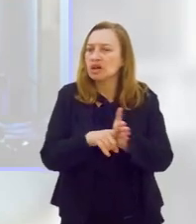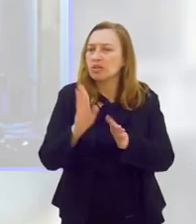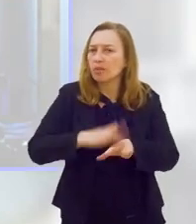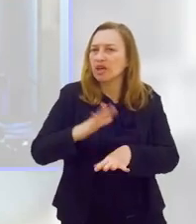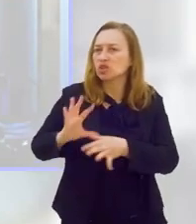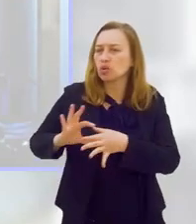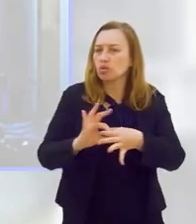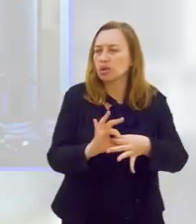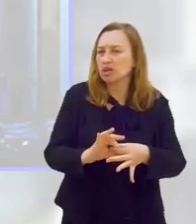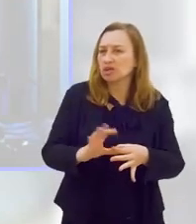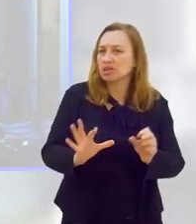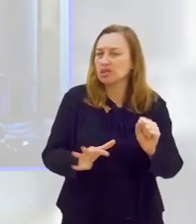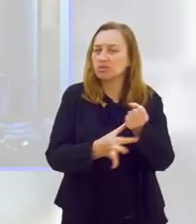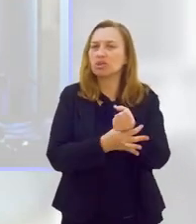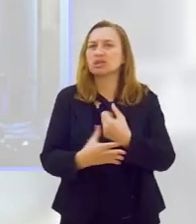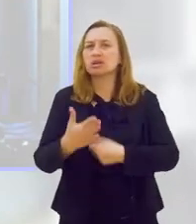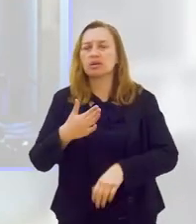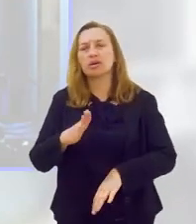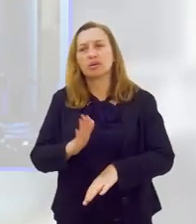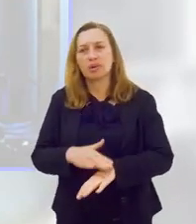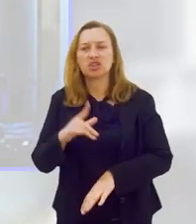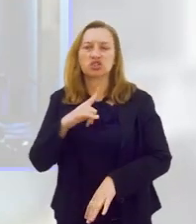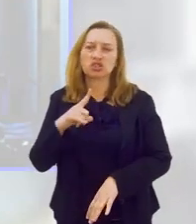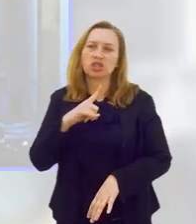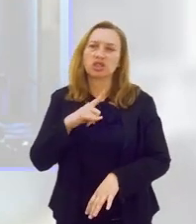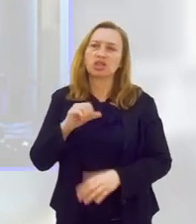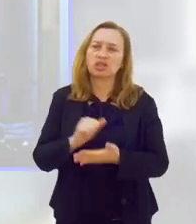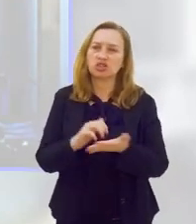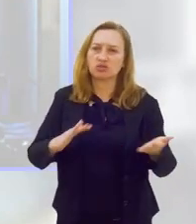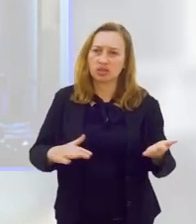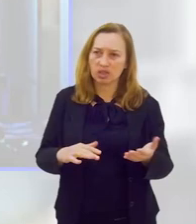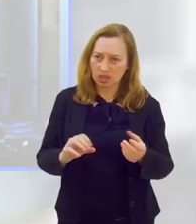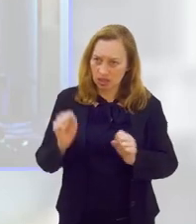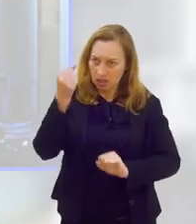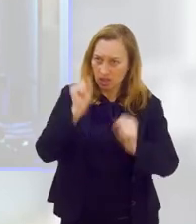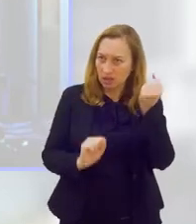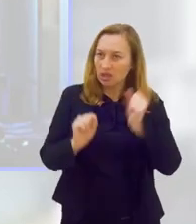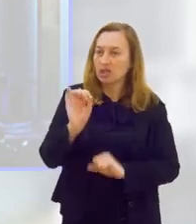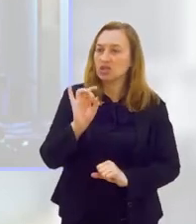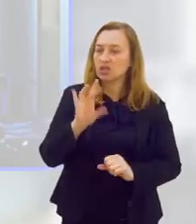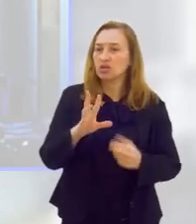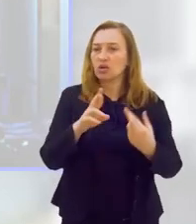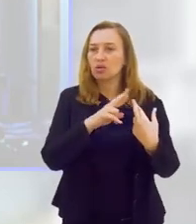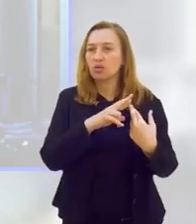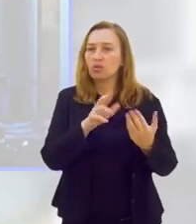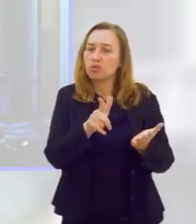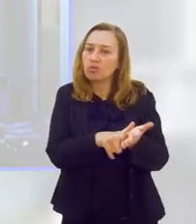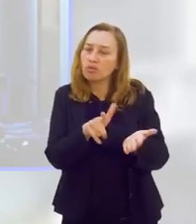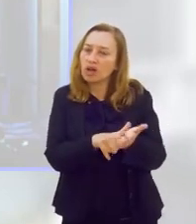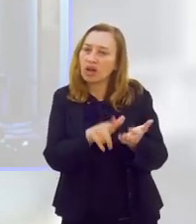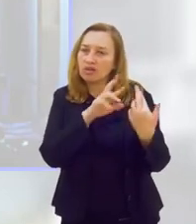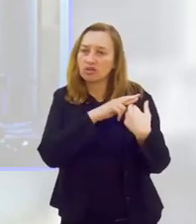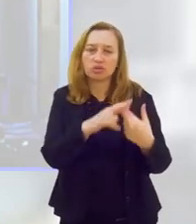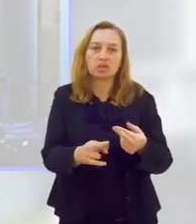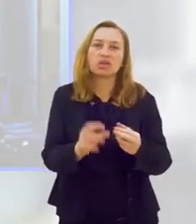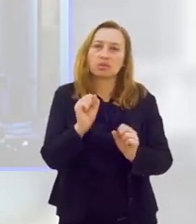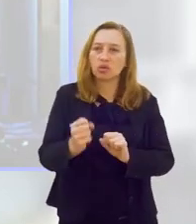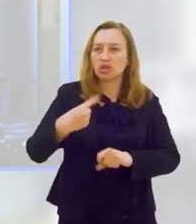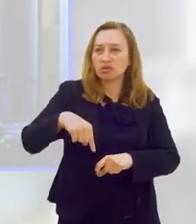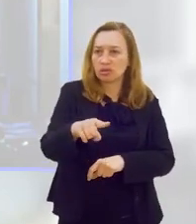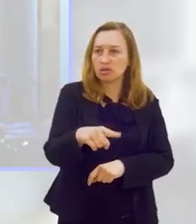para que ele pudesse fazer com mais segurança a atividade. Muitas academias funcionam só com um termo de responsabilidade, você assina ali e já está podendo